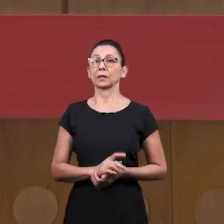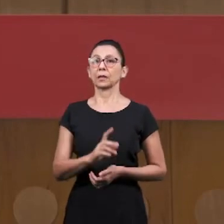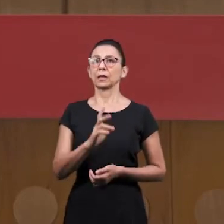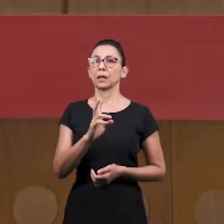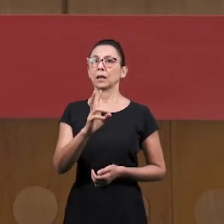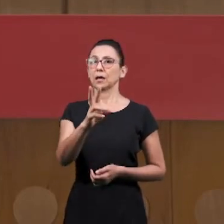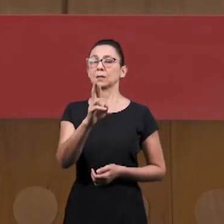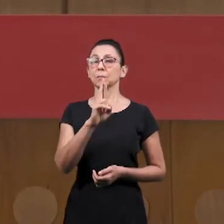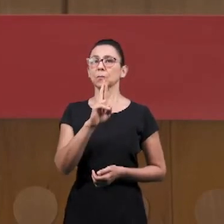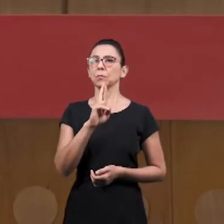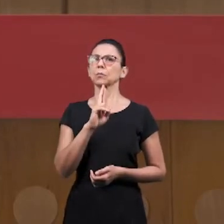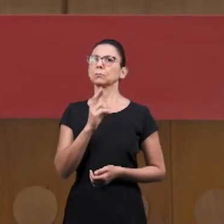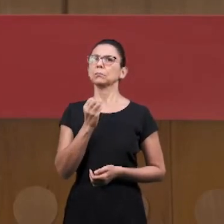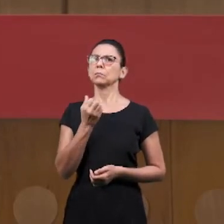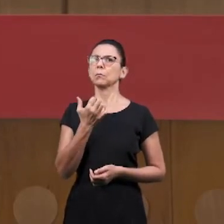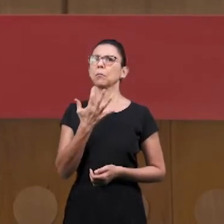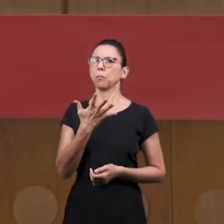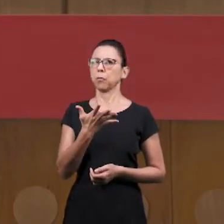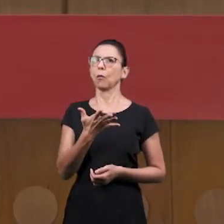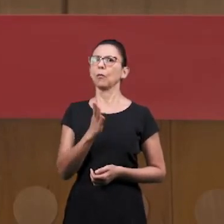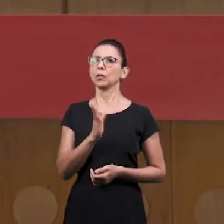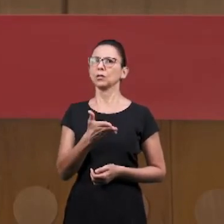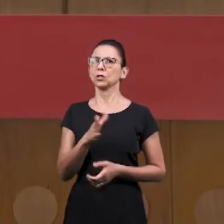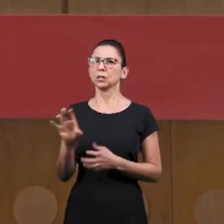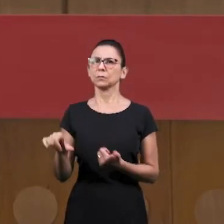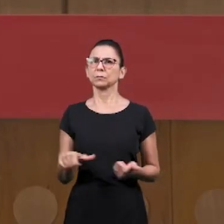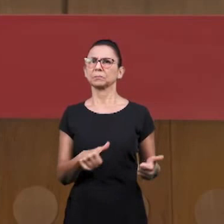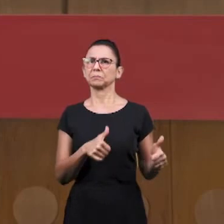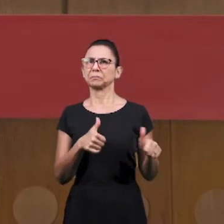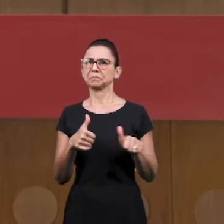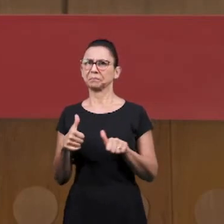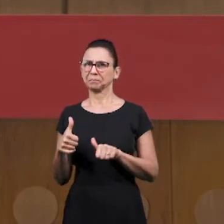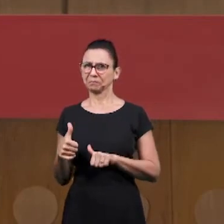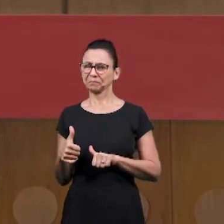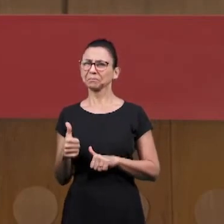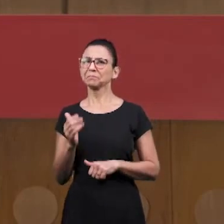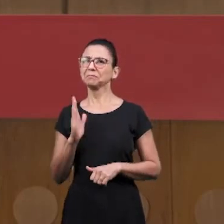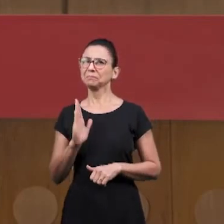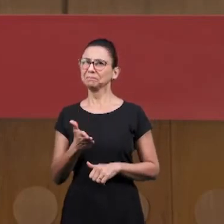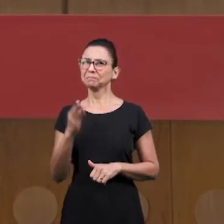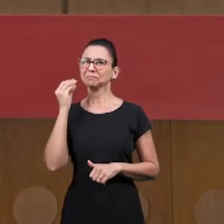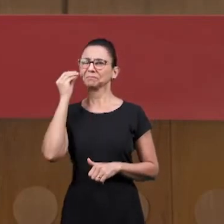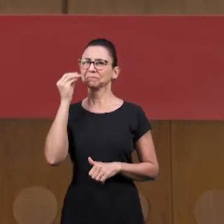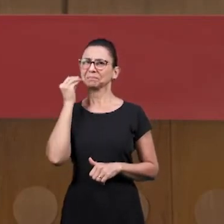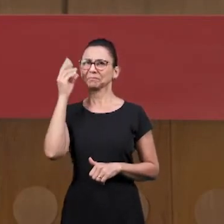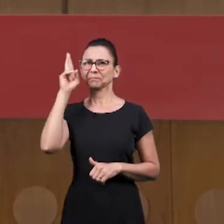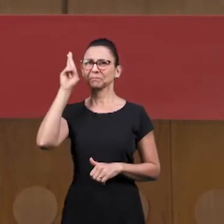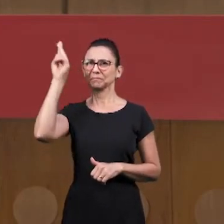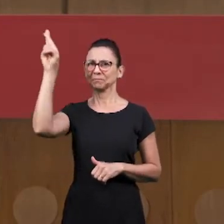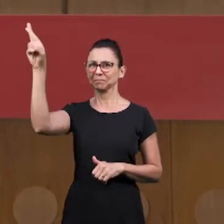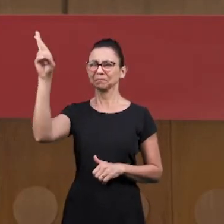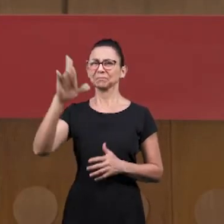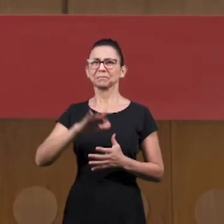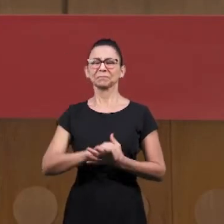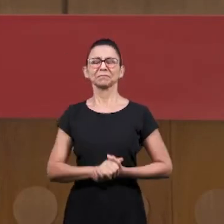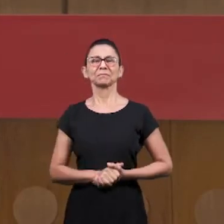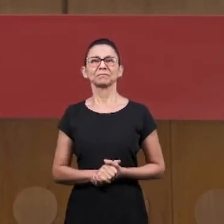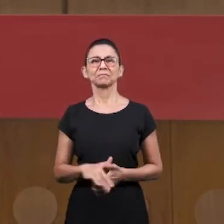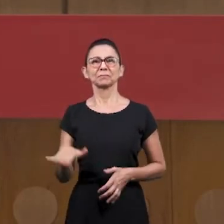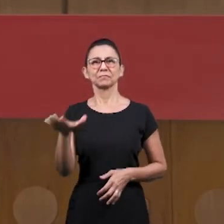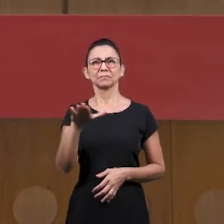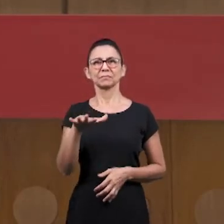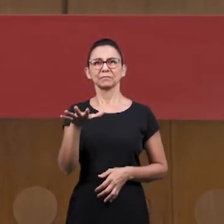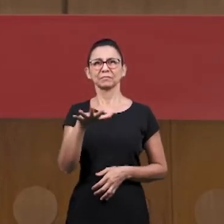resposta muito boa. E trata-se de um irmão nosso, convertido, batizado, membro da nossa igreja, ali na região de